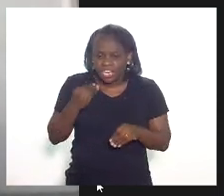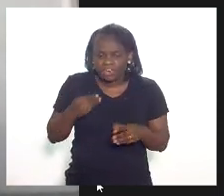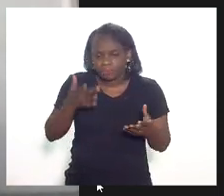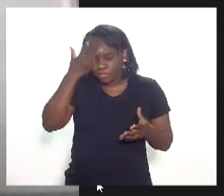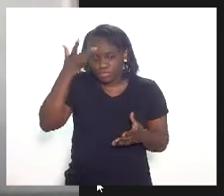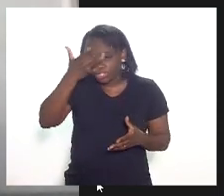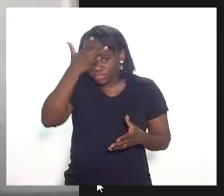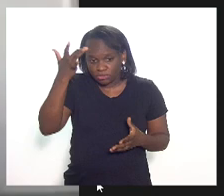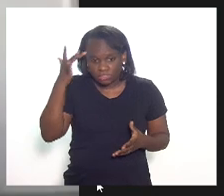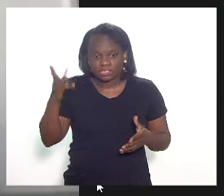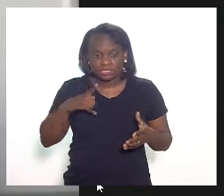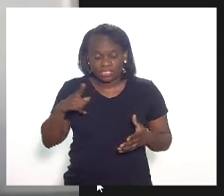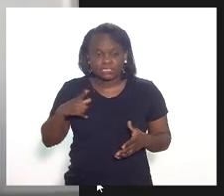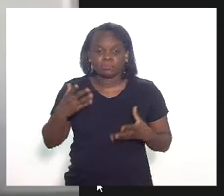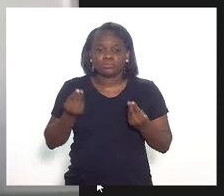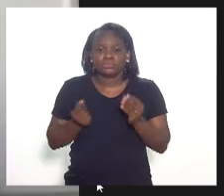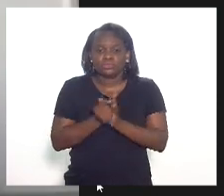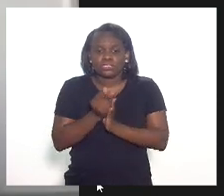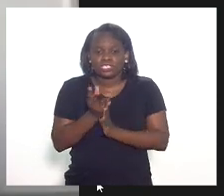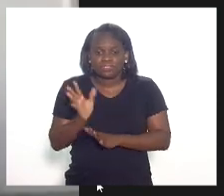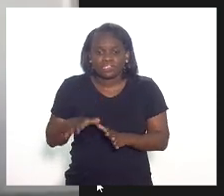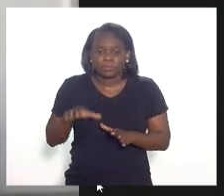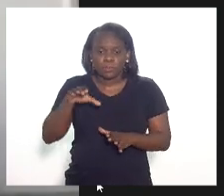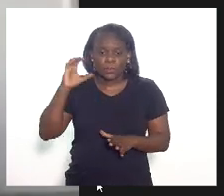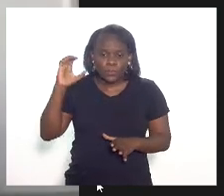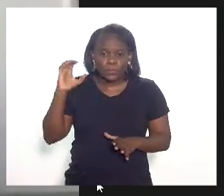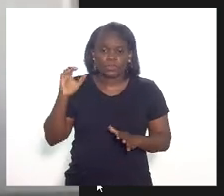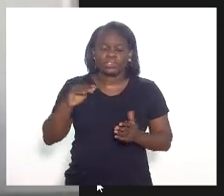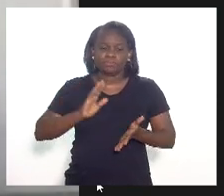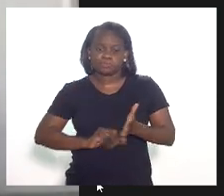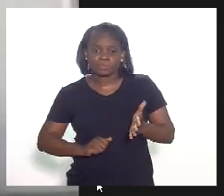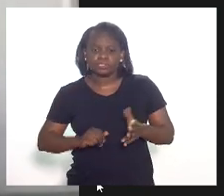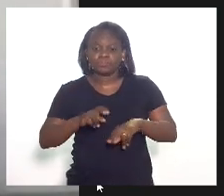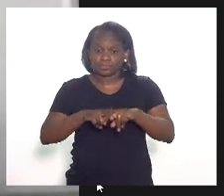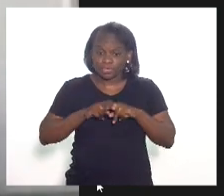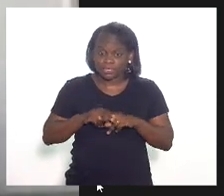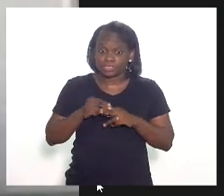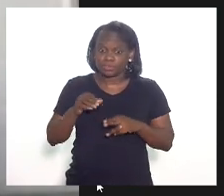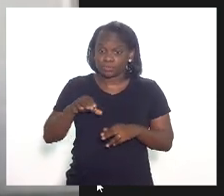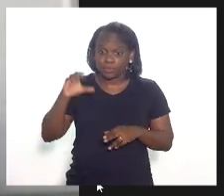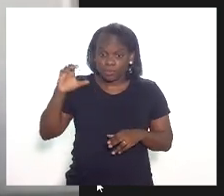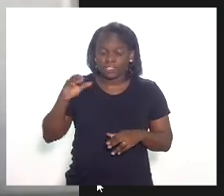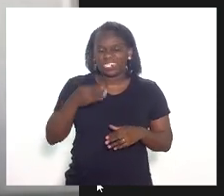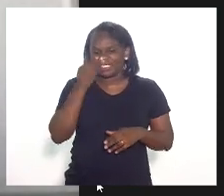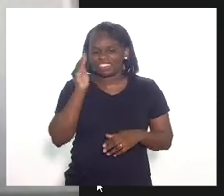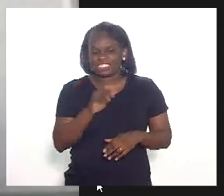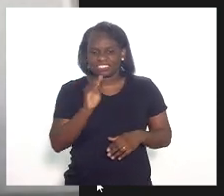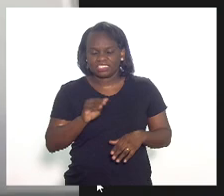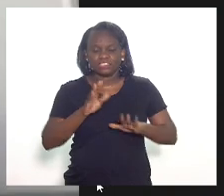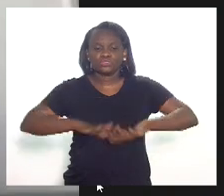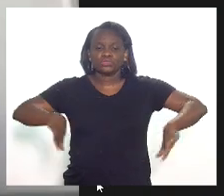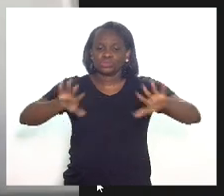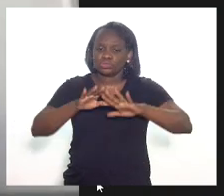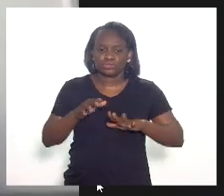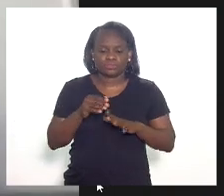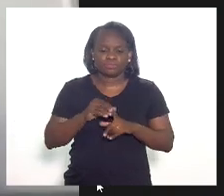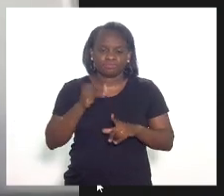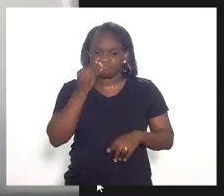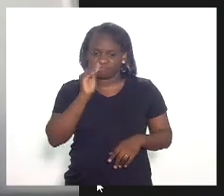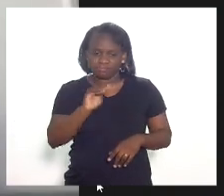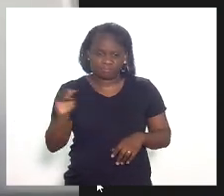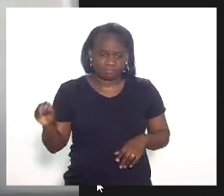mental que é, muitas vezes, omitida e, por conta da omissão, é negligenciada pela sociedade em geral,